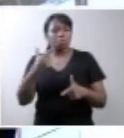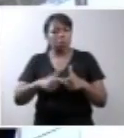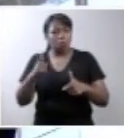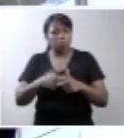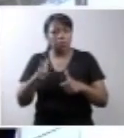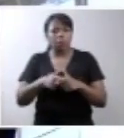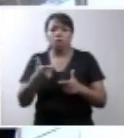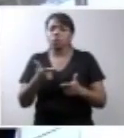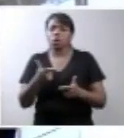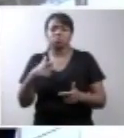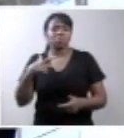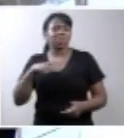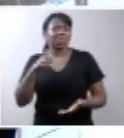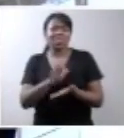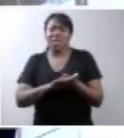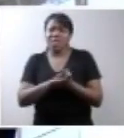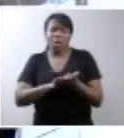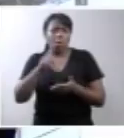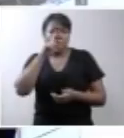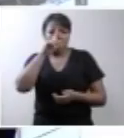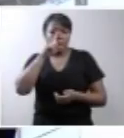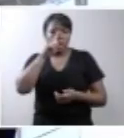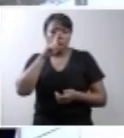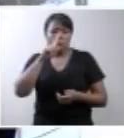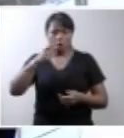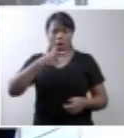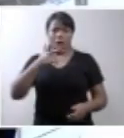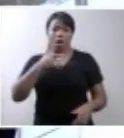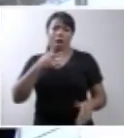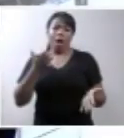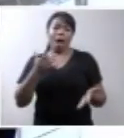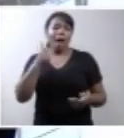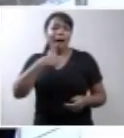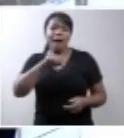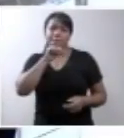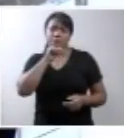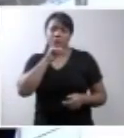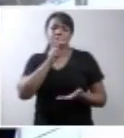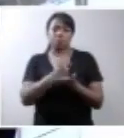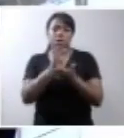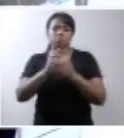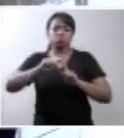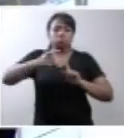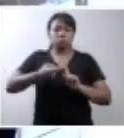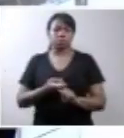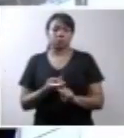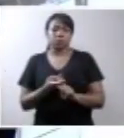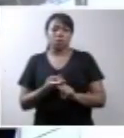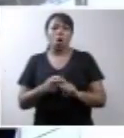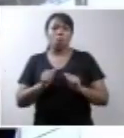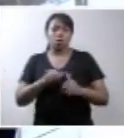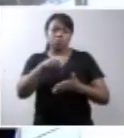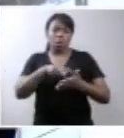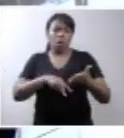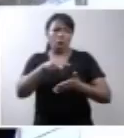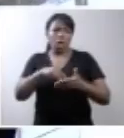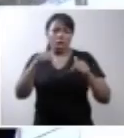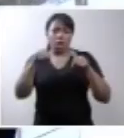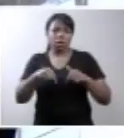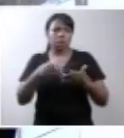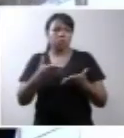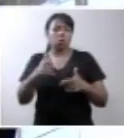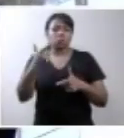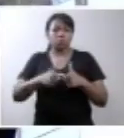causa perigo à vida da sua mãe, mais do que uma gestação gemelar. Eu posso ler aqui os